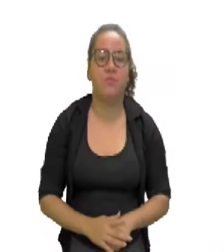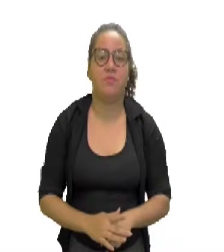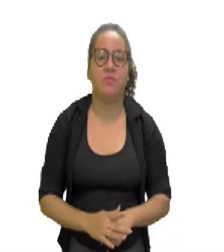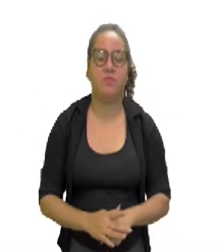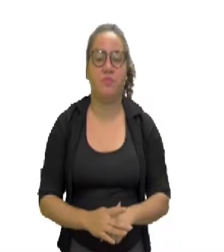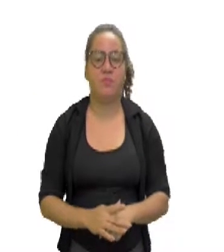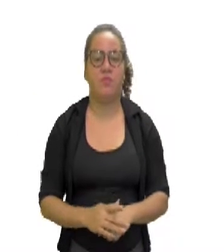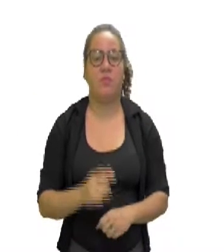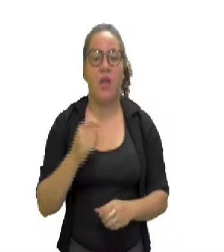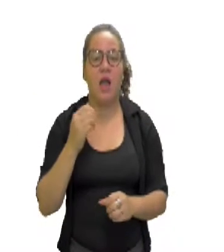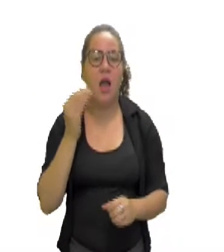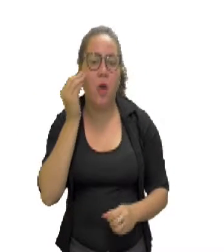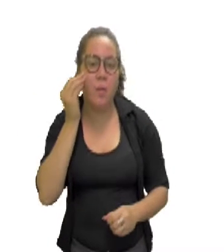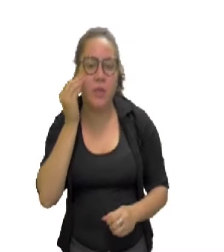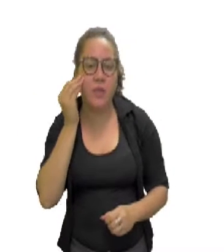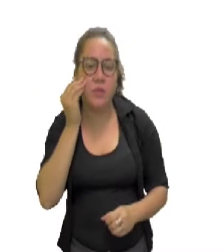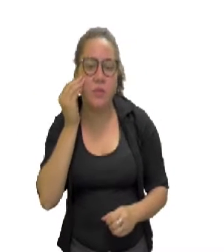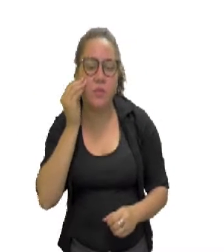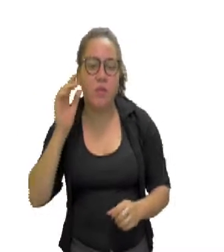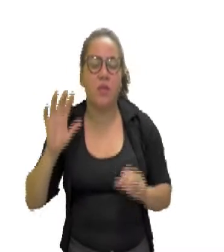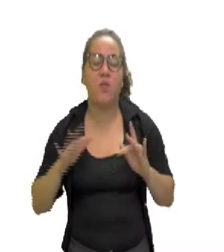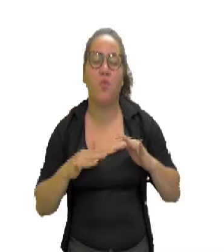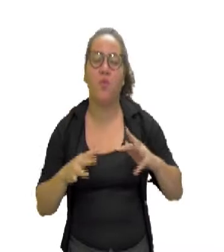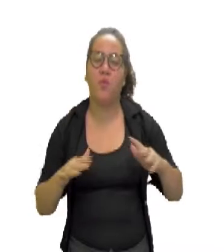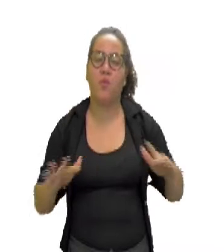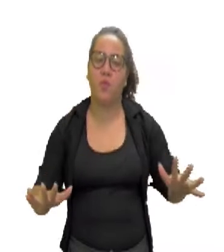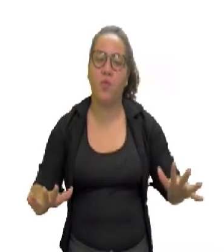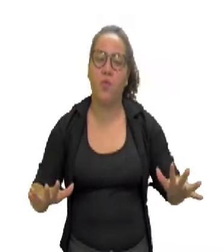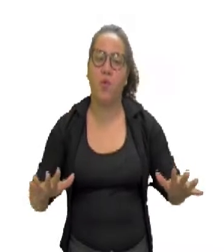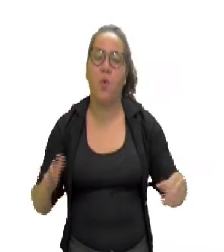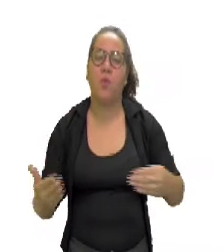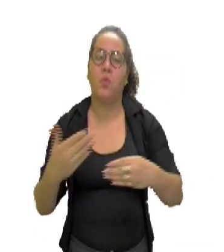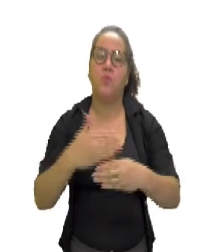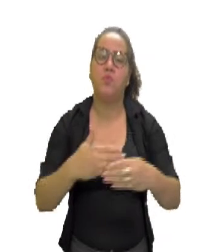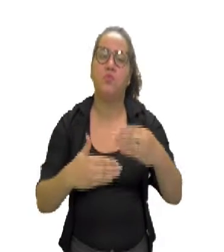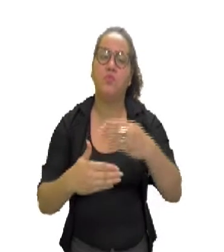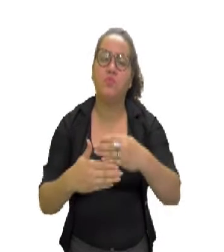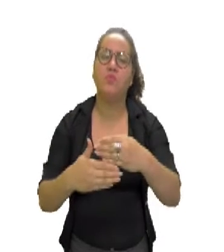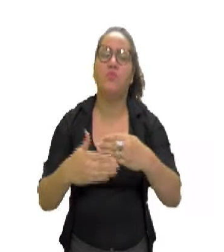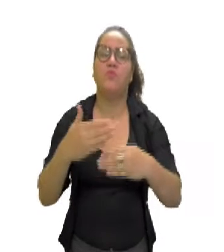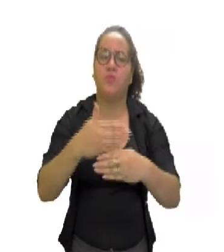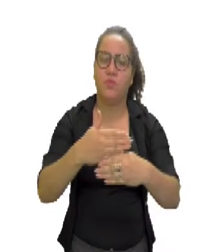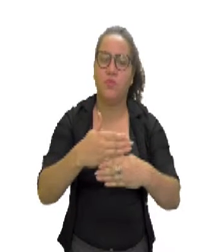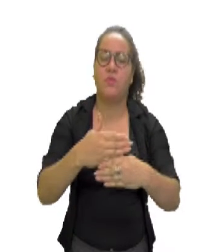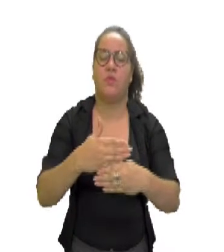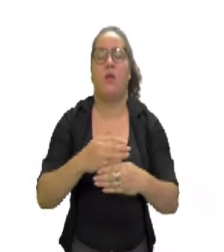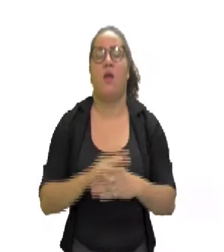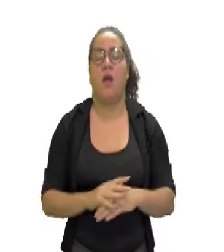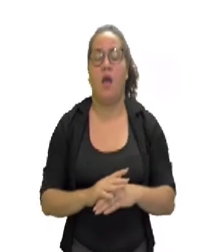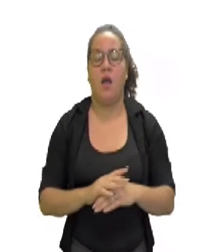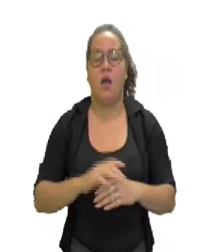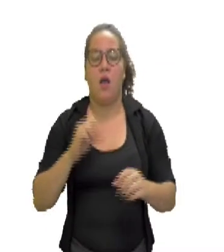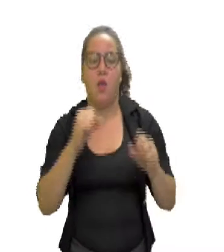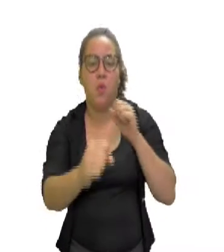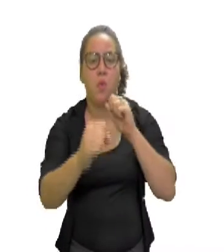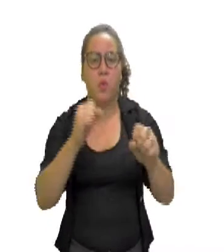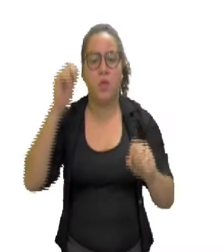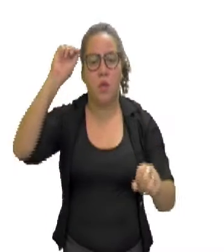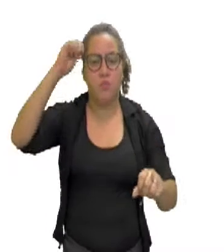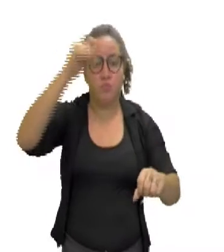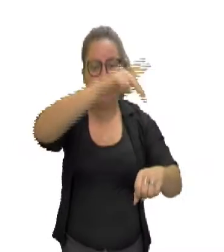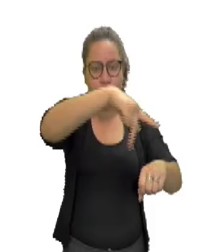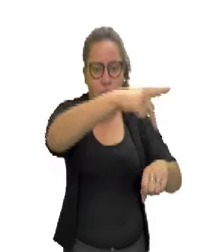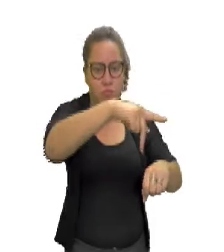são experimentar e fruir os elementos constitutivos das diferentes lutas de matriz africana.